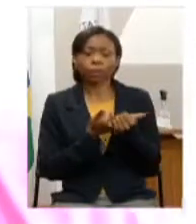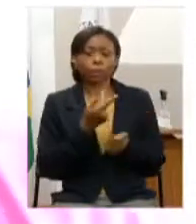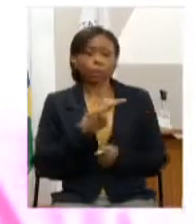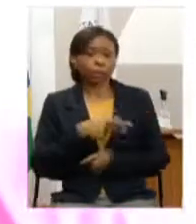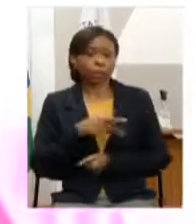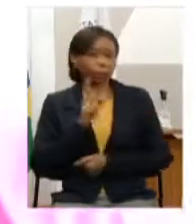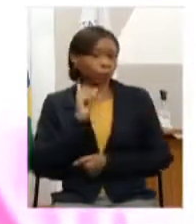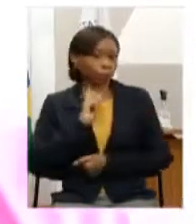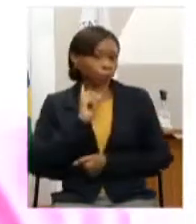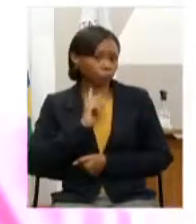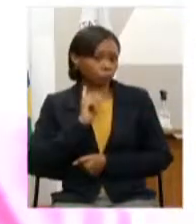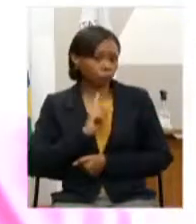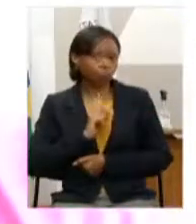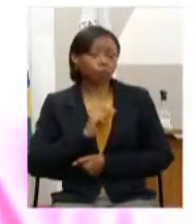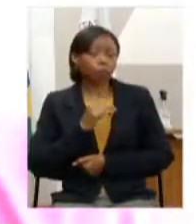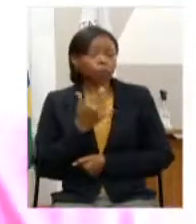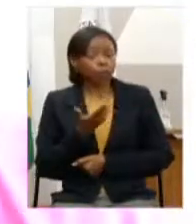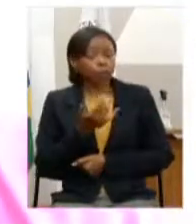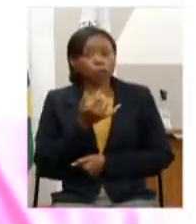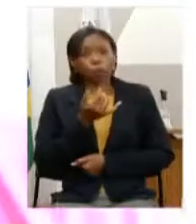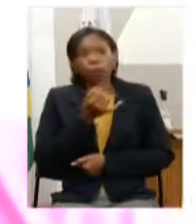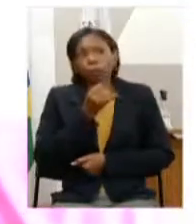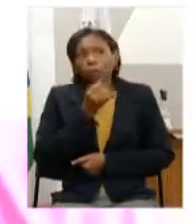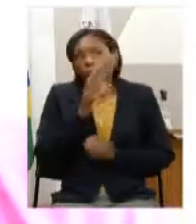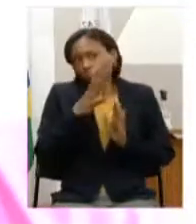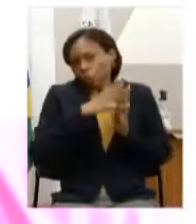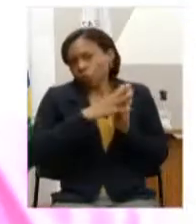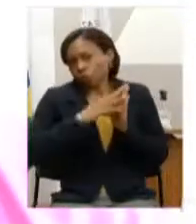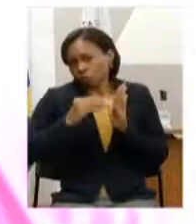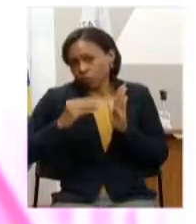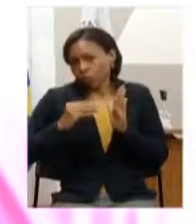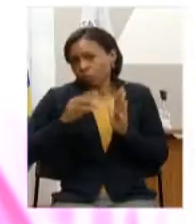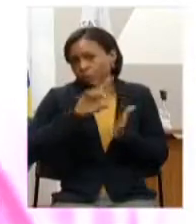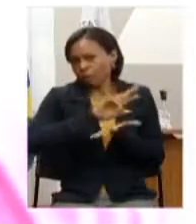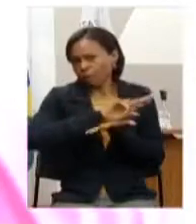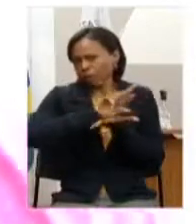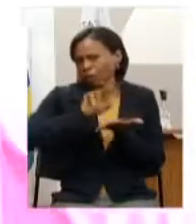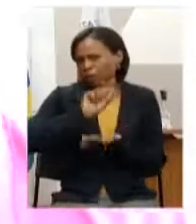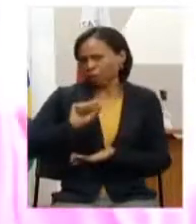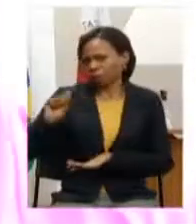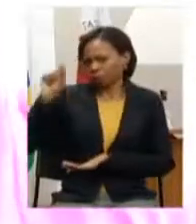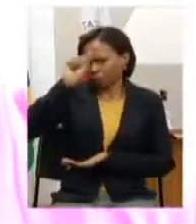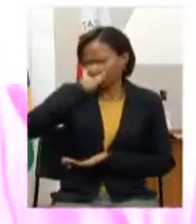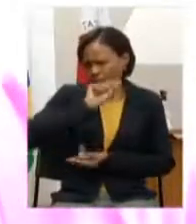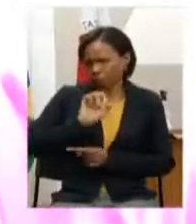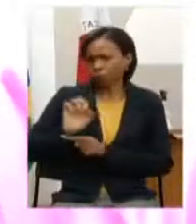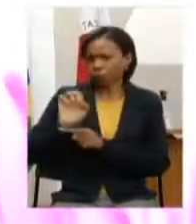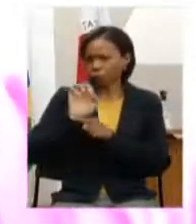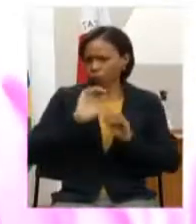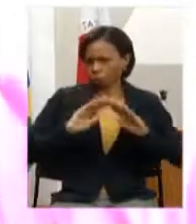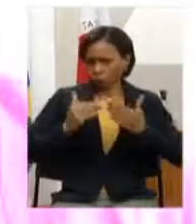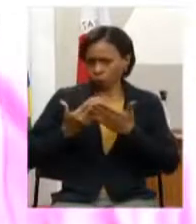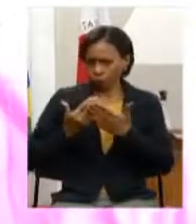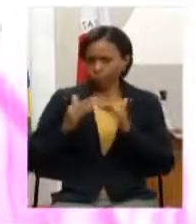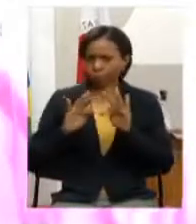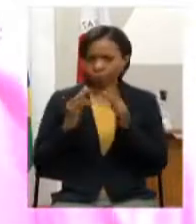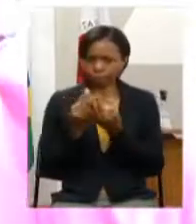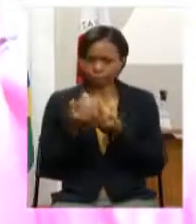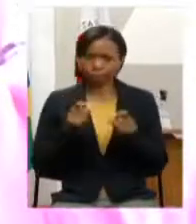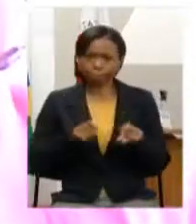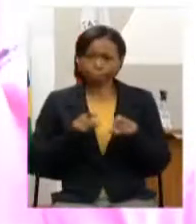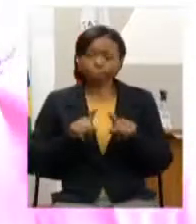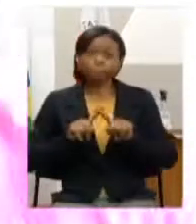e aliás foi um exemplo pra vários Estados da Federação onde tem escolas família agrícola no entanto